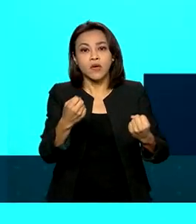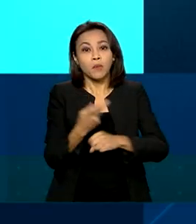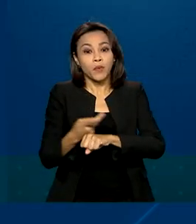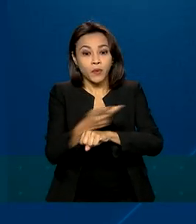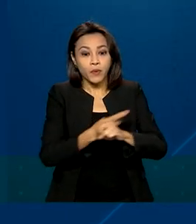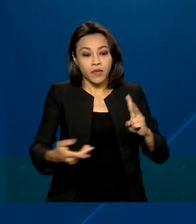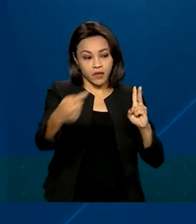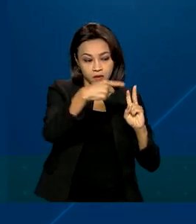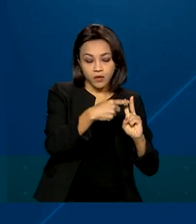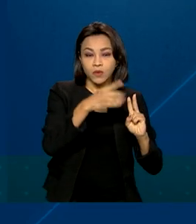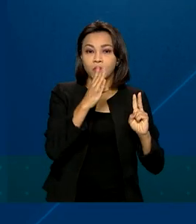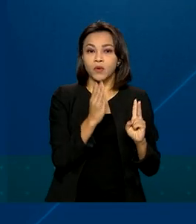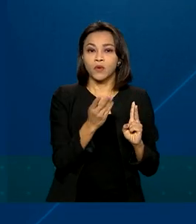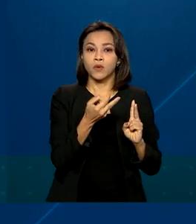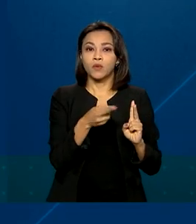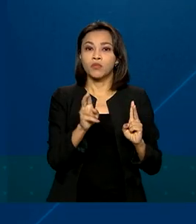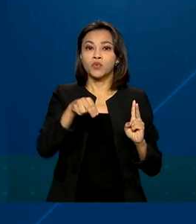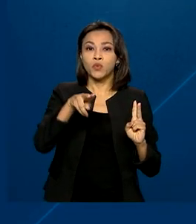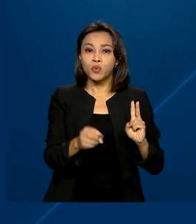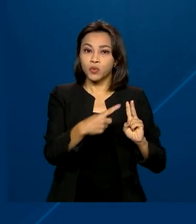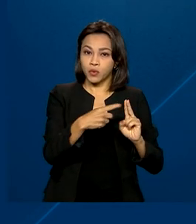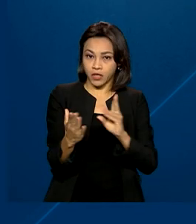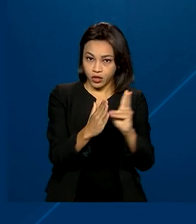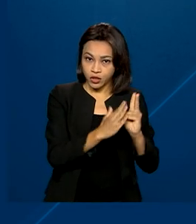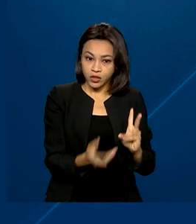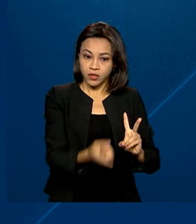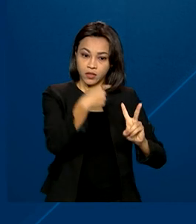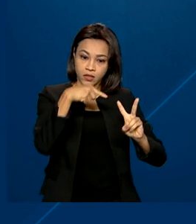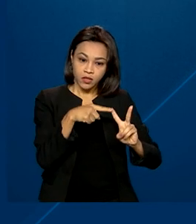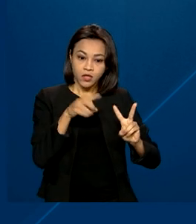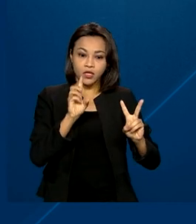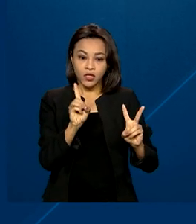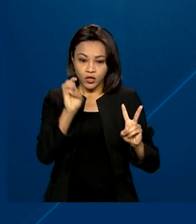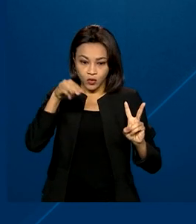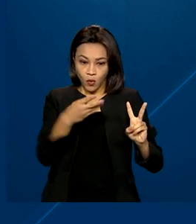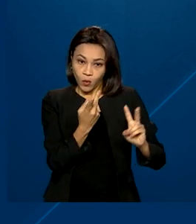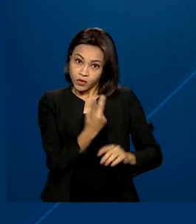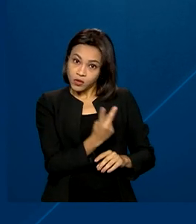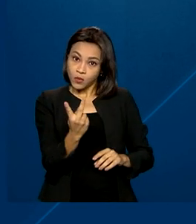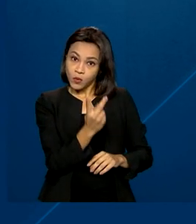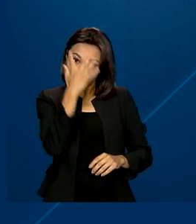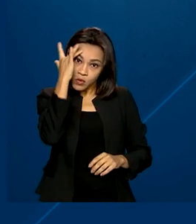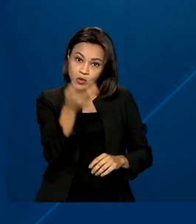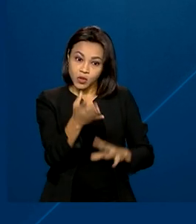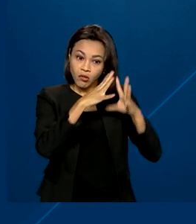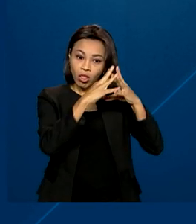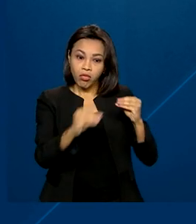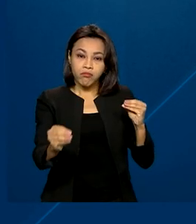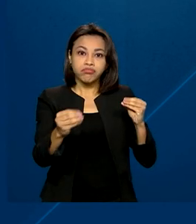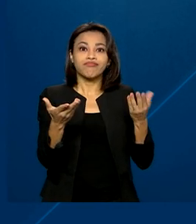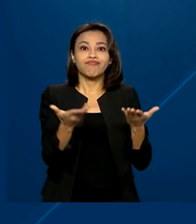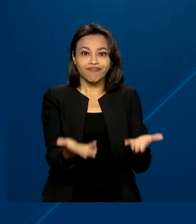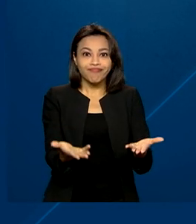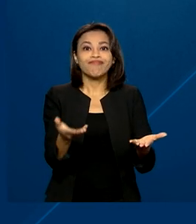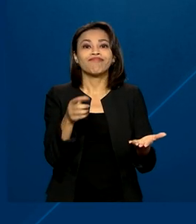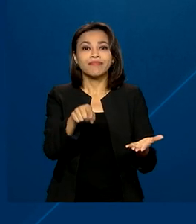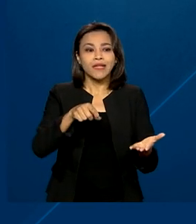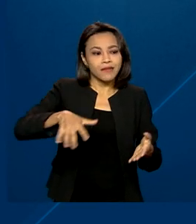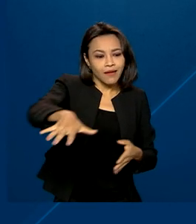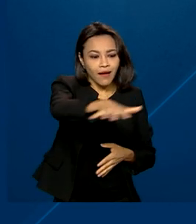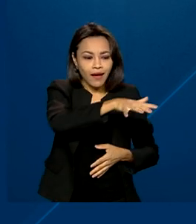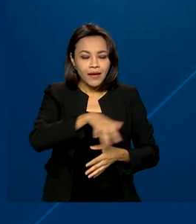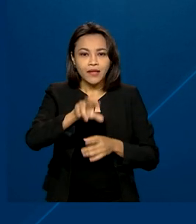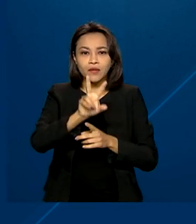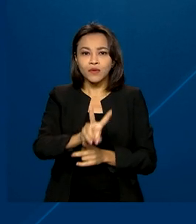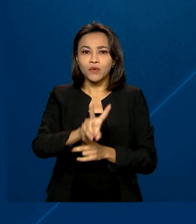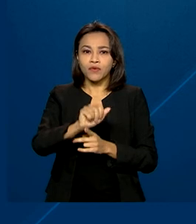brasileiro Bruno Araújo e pelo jornalista inglês Dom Philips continuam sem prazo para encerrar. Eles estão desaparecidos na região do